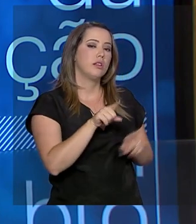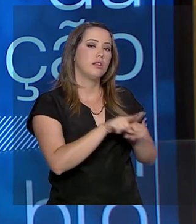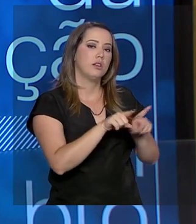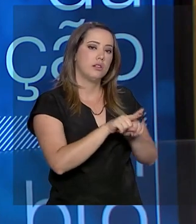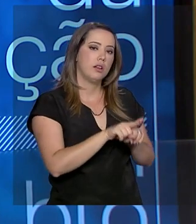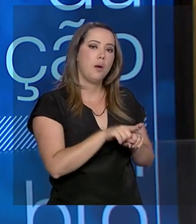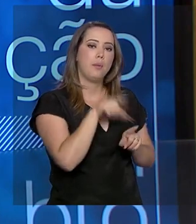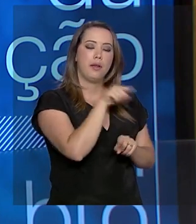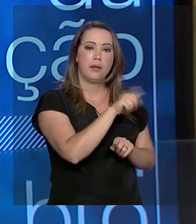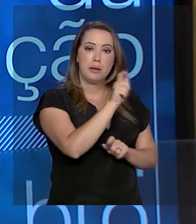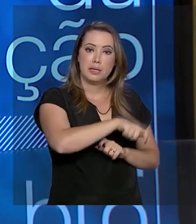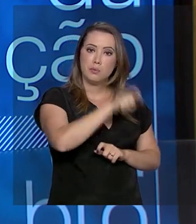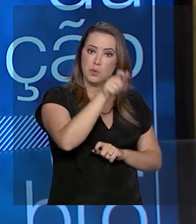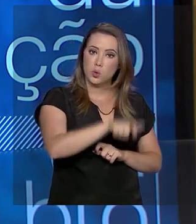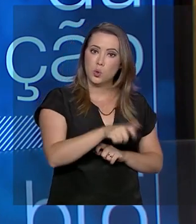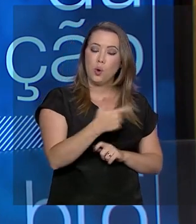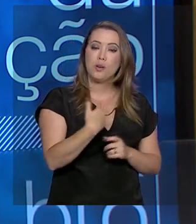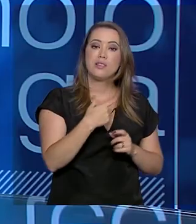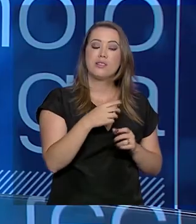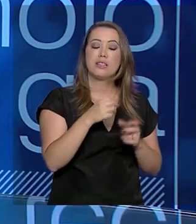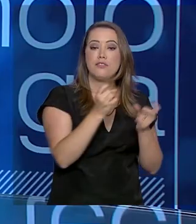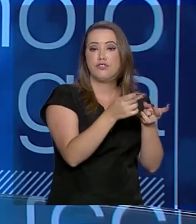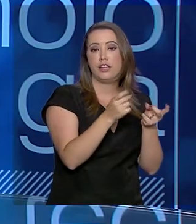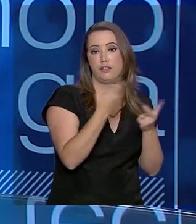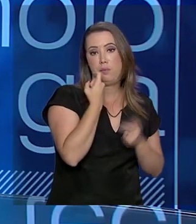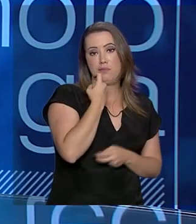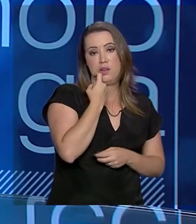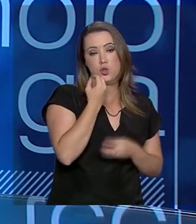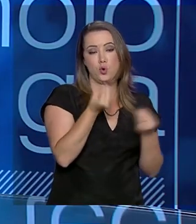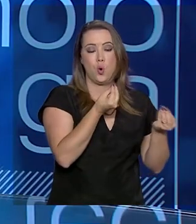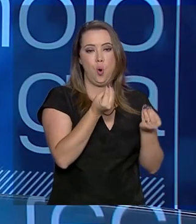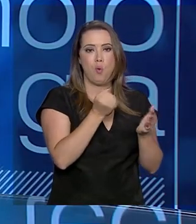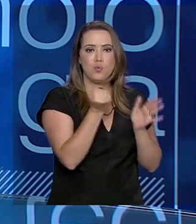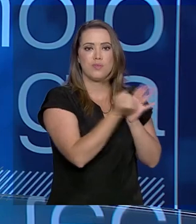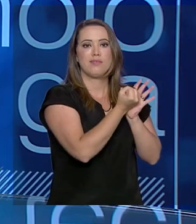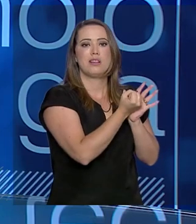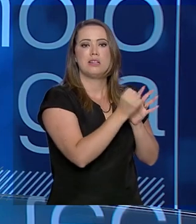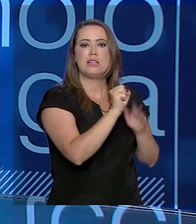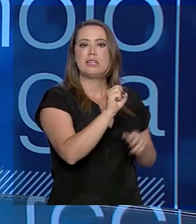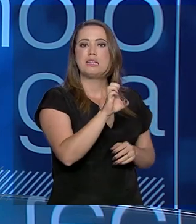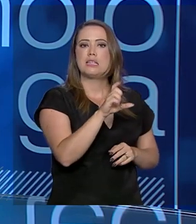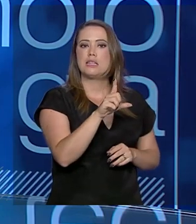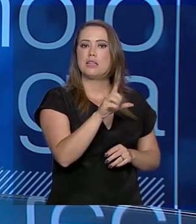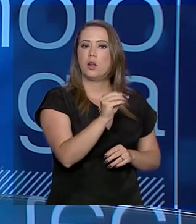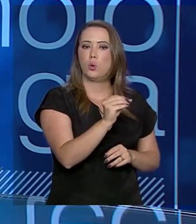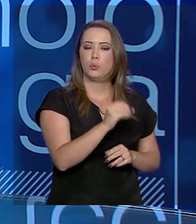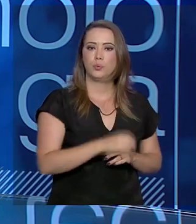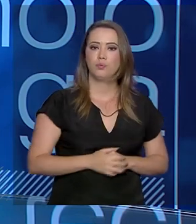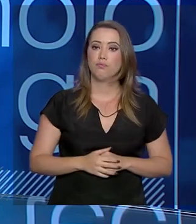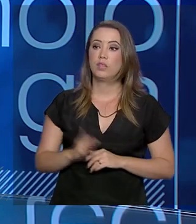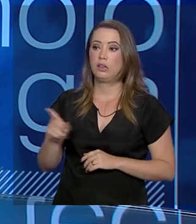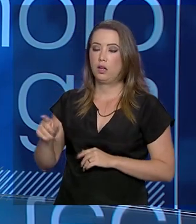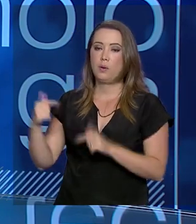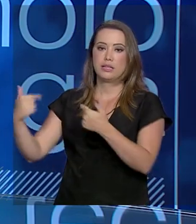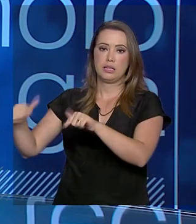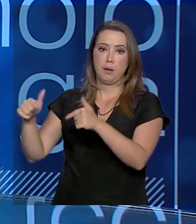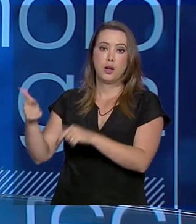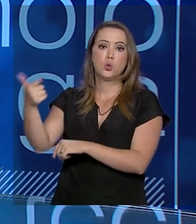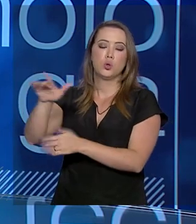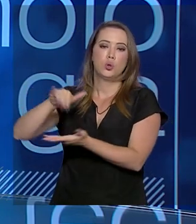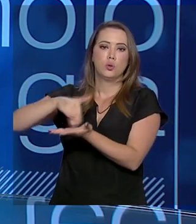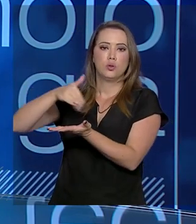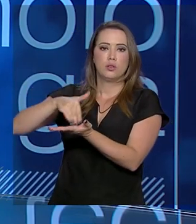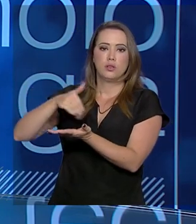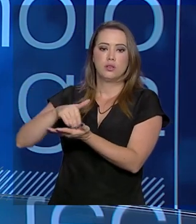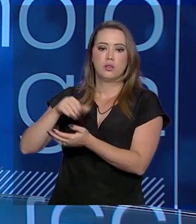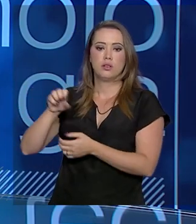atender aos produtos do pescado. Então, Gabriela, essa não foi uma iniciativa nossa, foi uma iniciativa de uma outra Secretaria